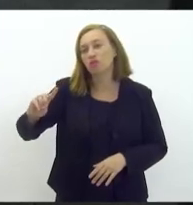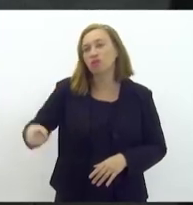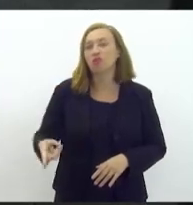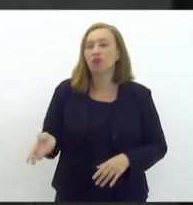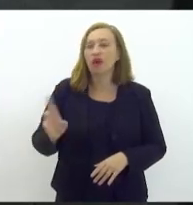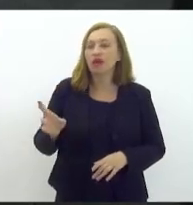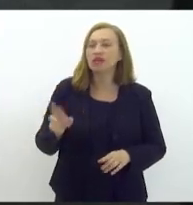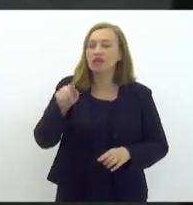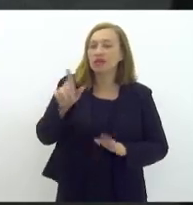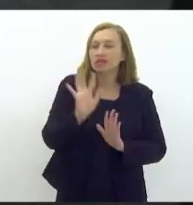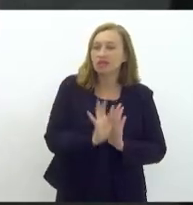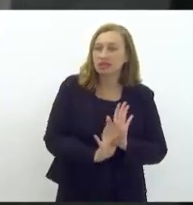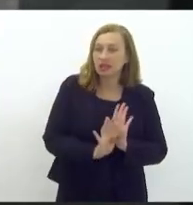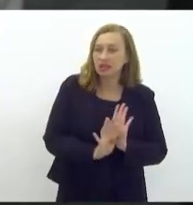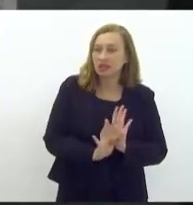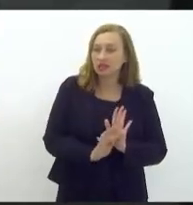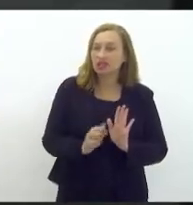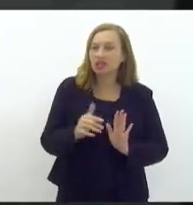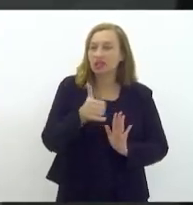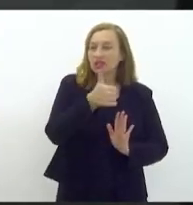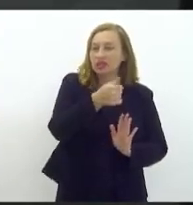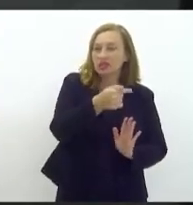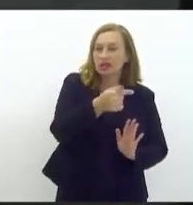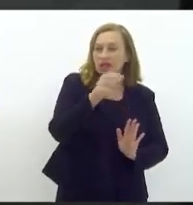texto é de R 70 mil a R 150 mil.